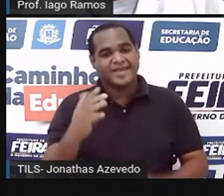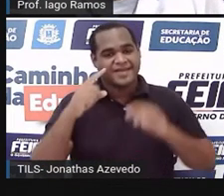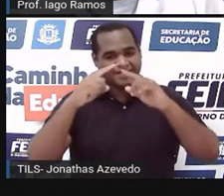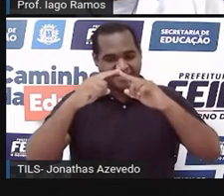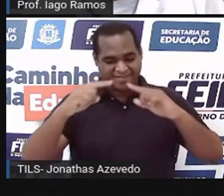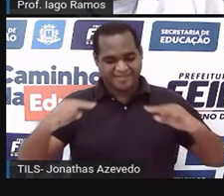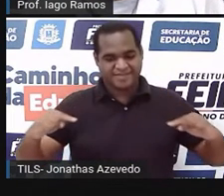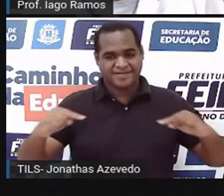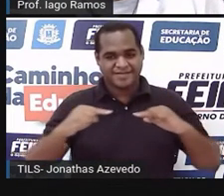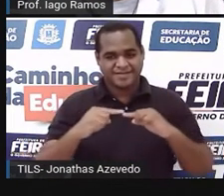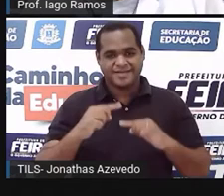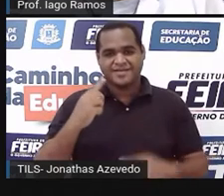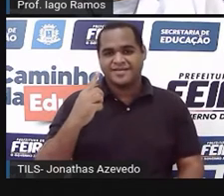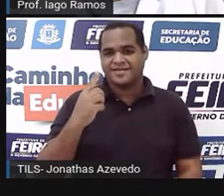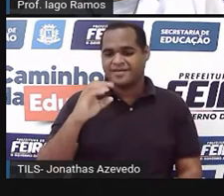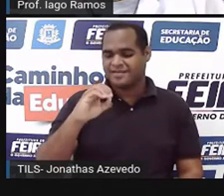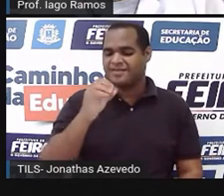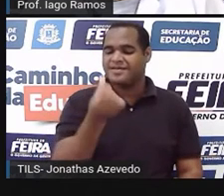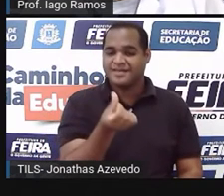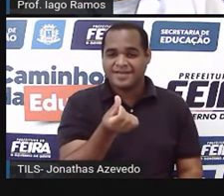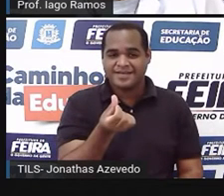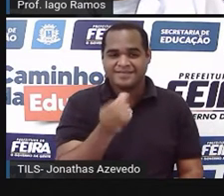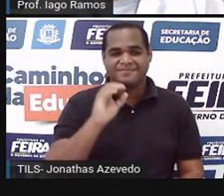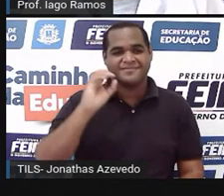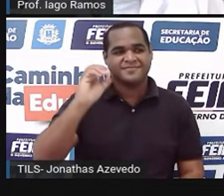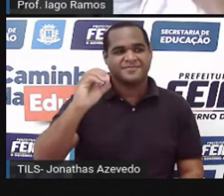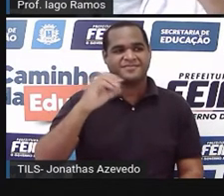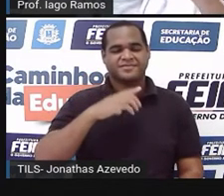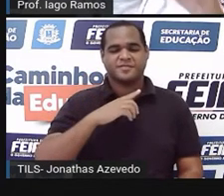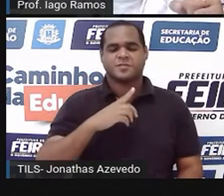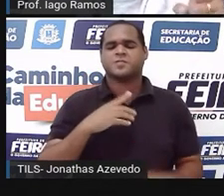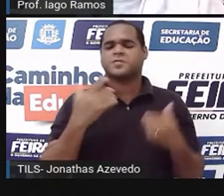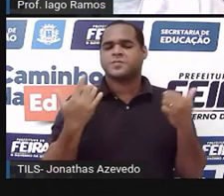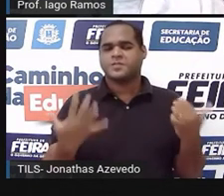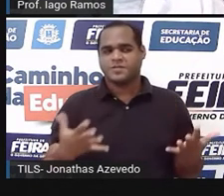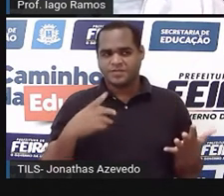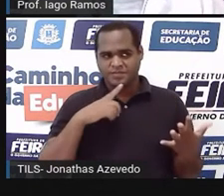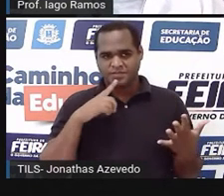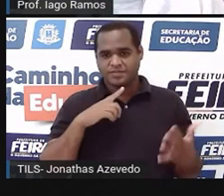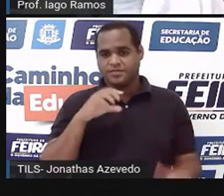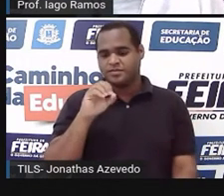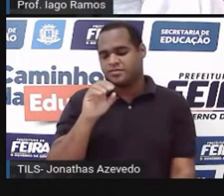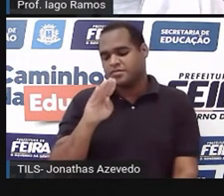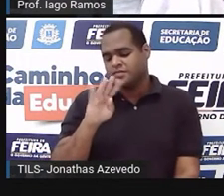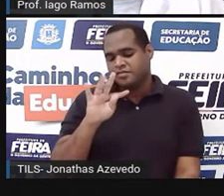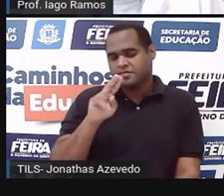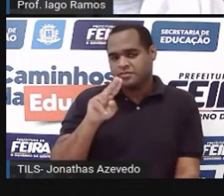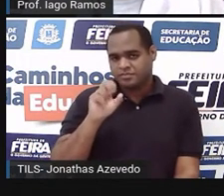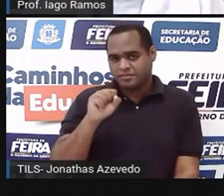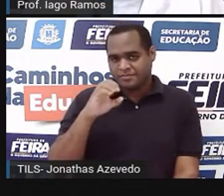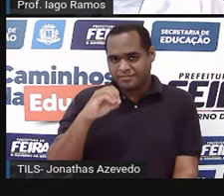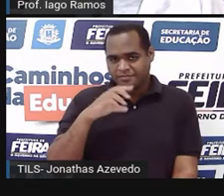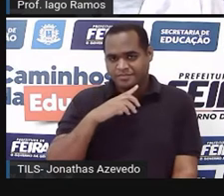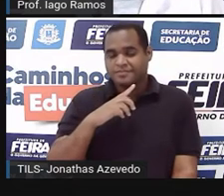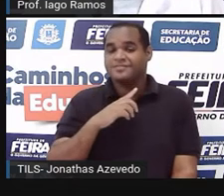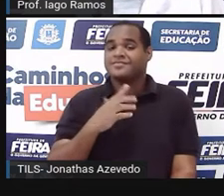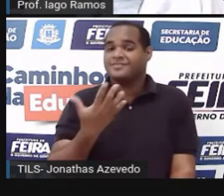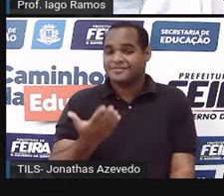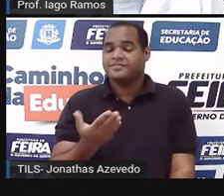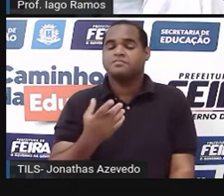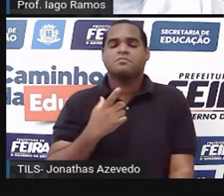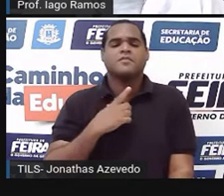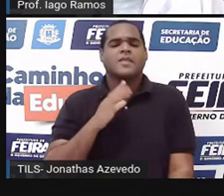obtuso é esse aqui de 106 graus, tá bom? Então teve um ângulo obtuso, o triângulo é obtusângulo. mas